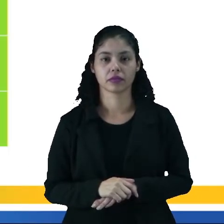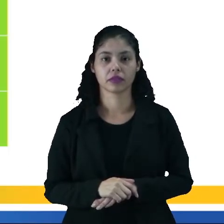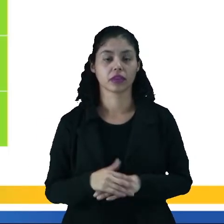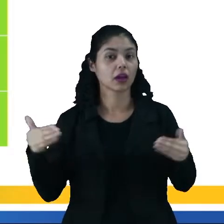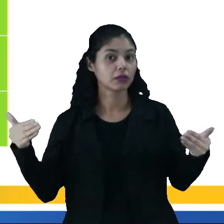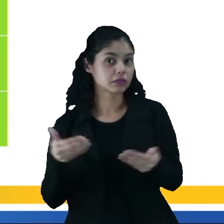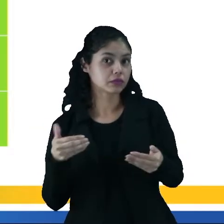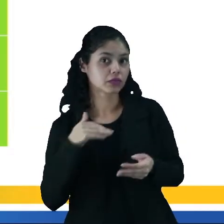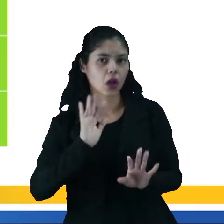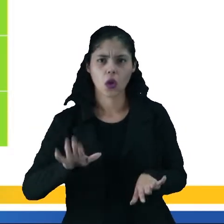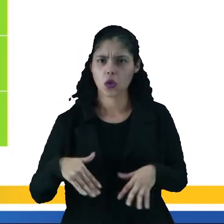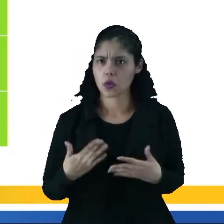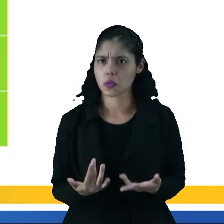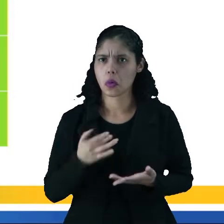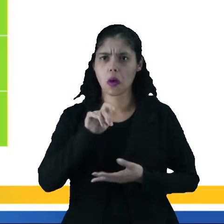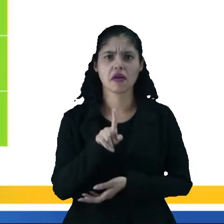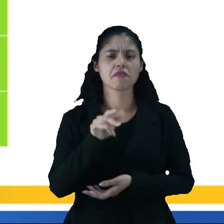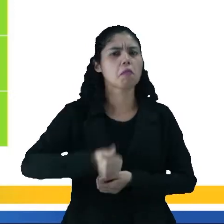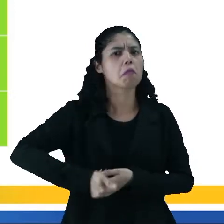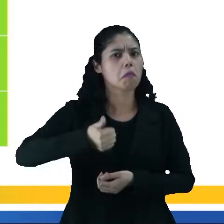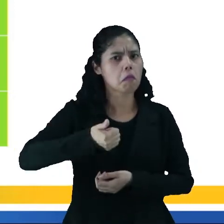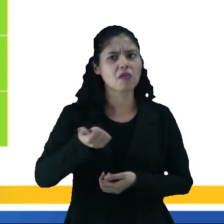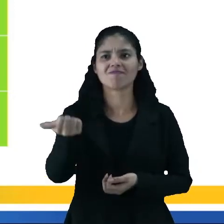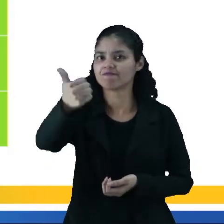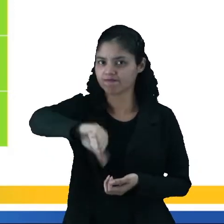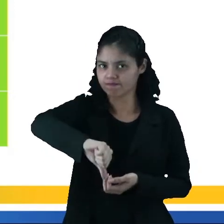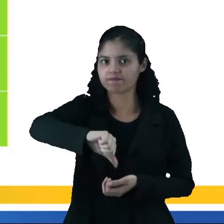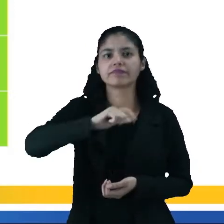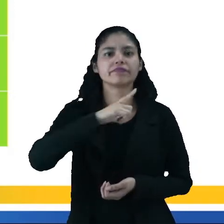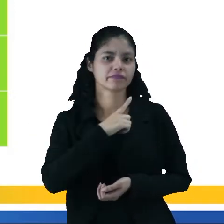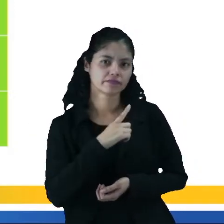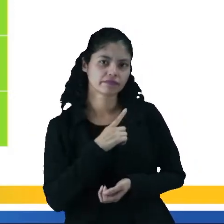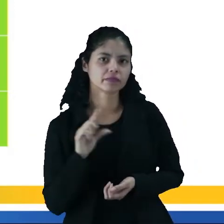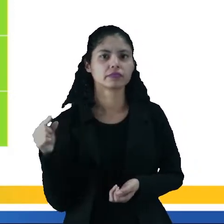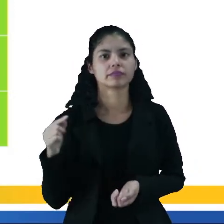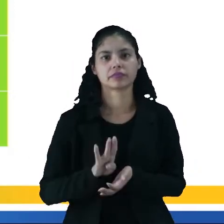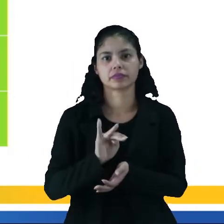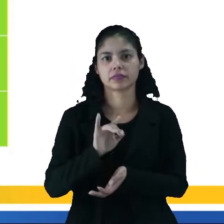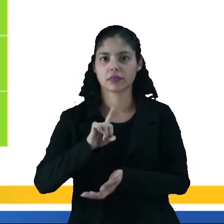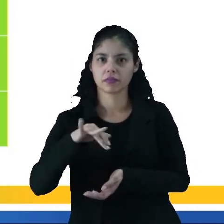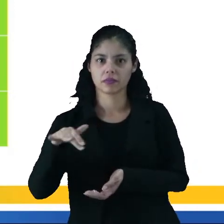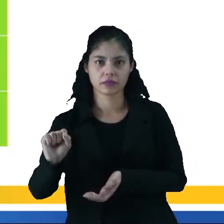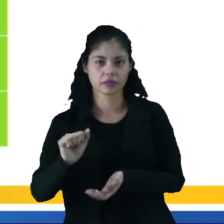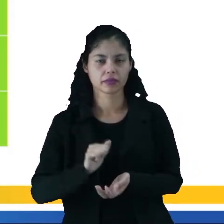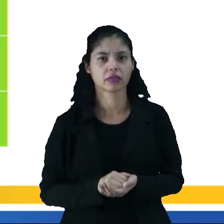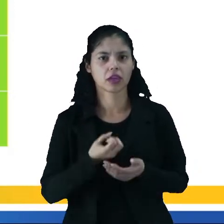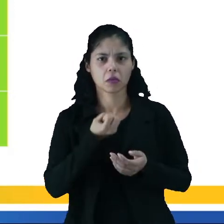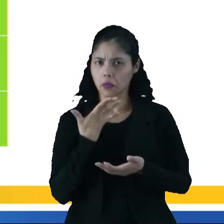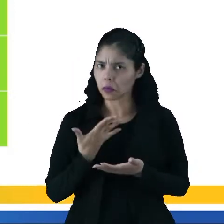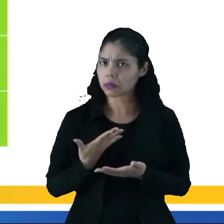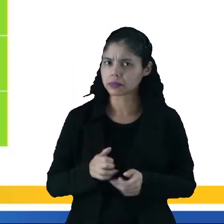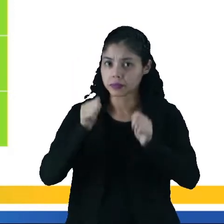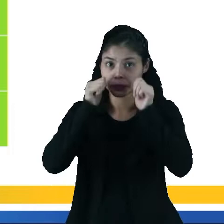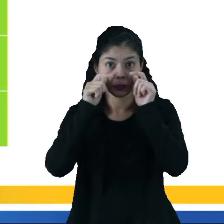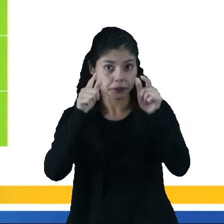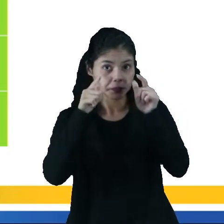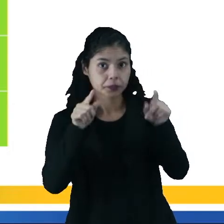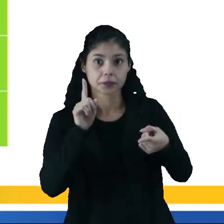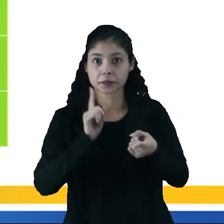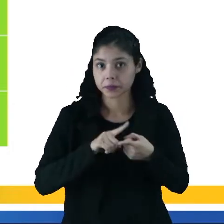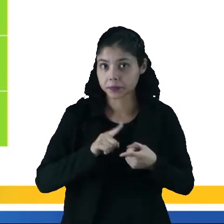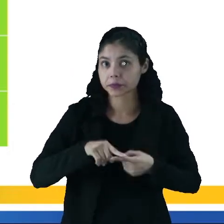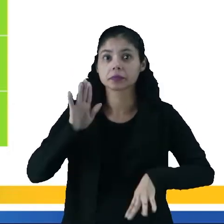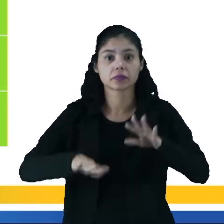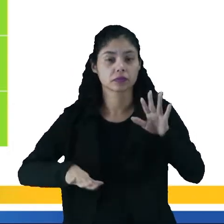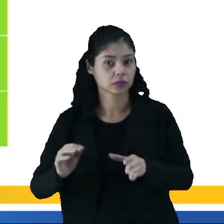Agora, quais as vantagens e desvantagens da biomassa? É bom você ficar bem atento